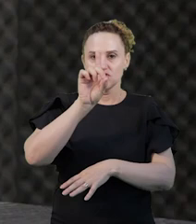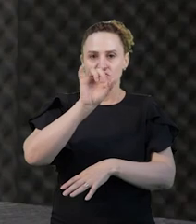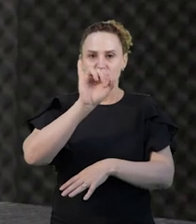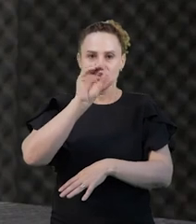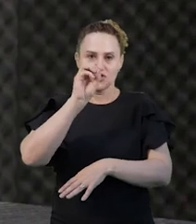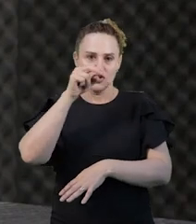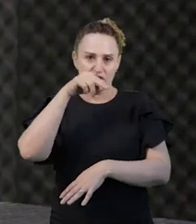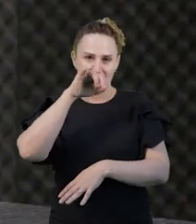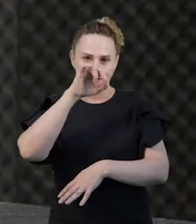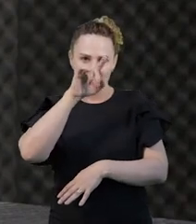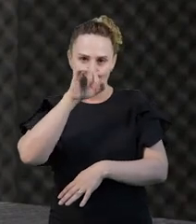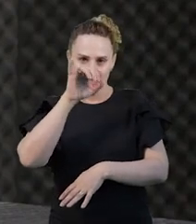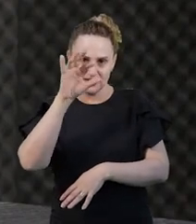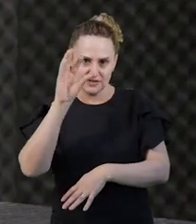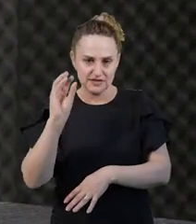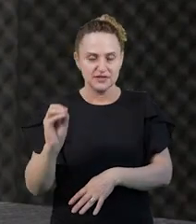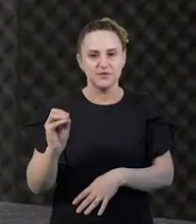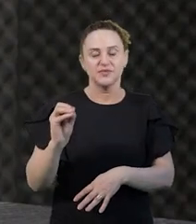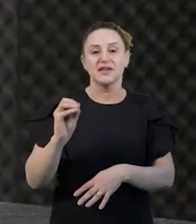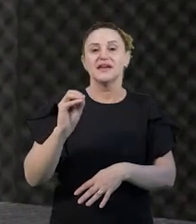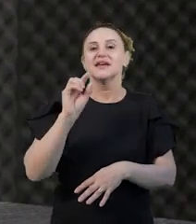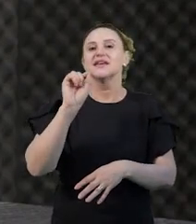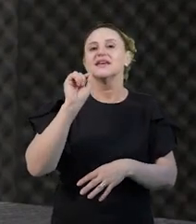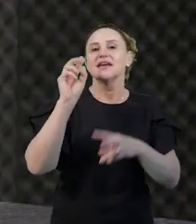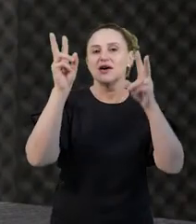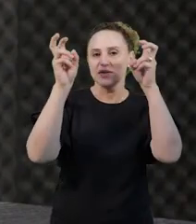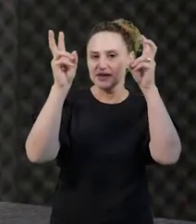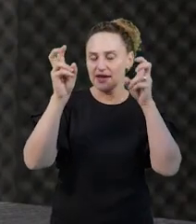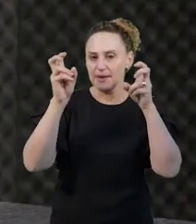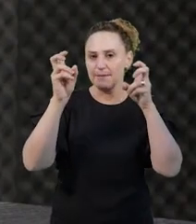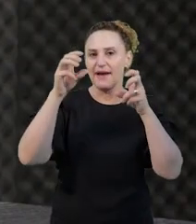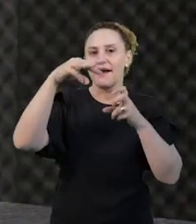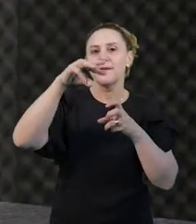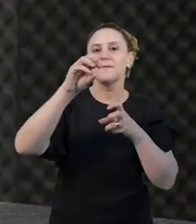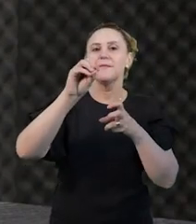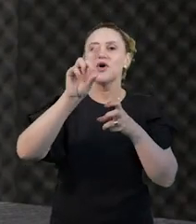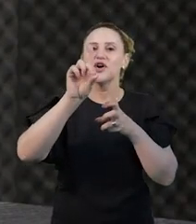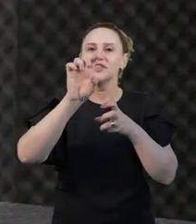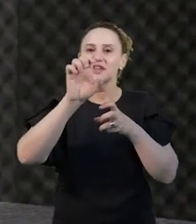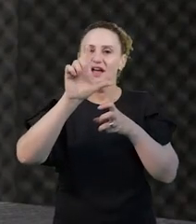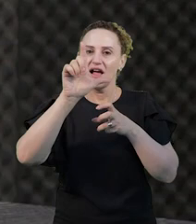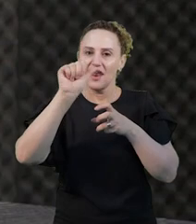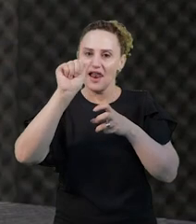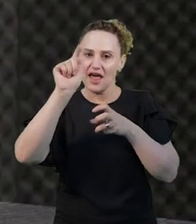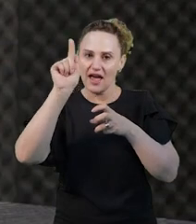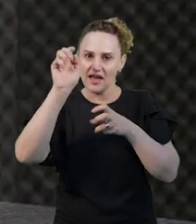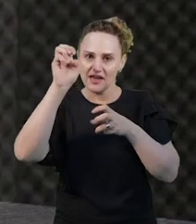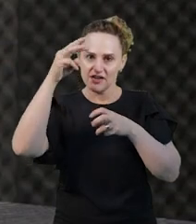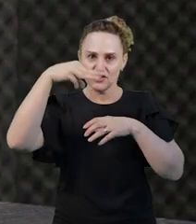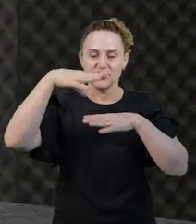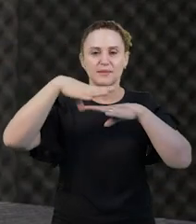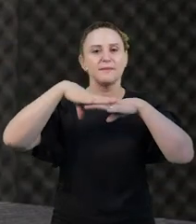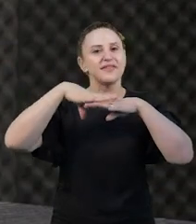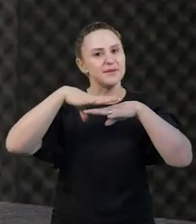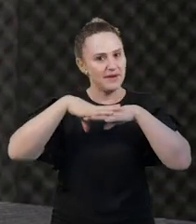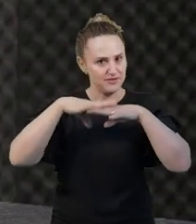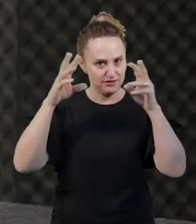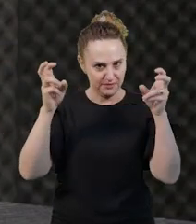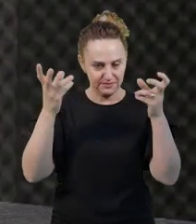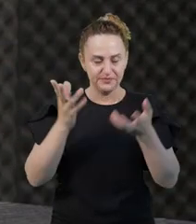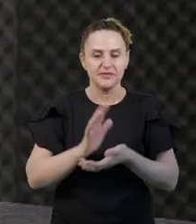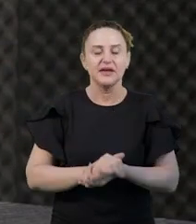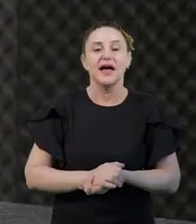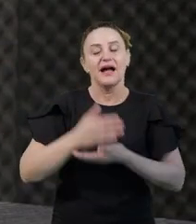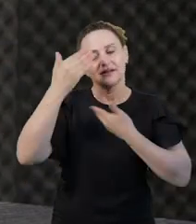dessas metodologias, que é a modelagem matemática. Gostaria de agradecer ao professor Dionísio pela presença